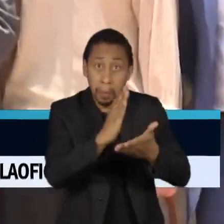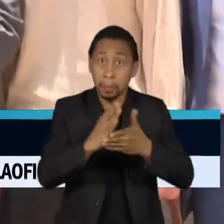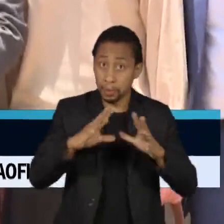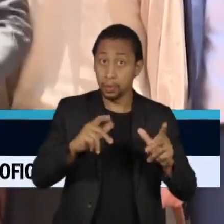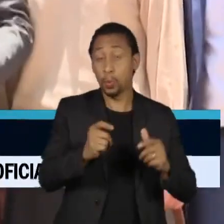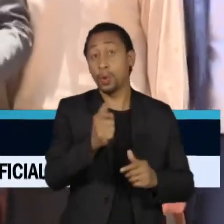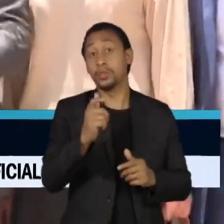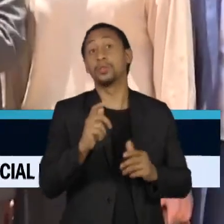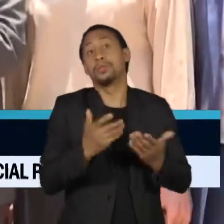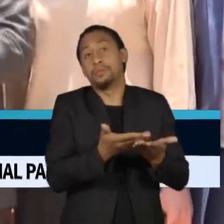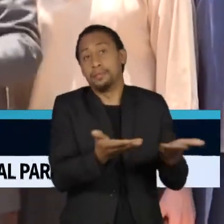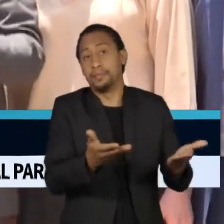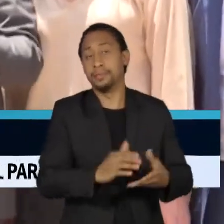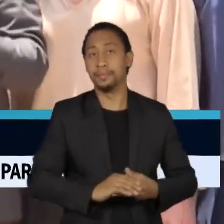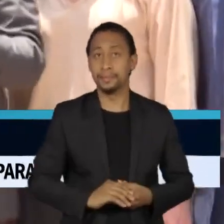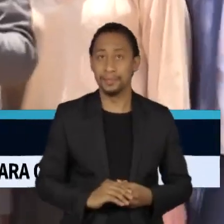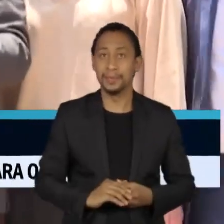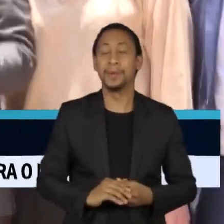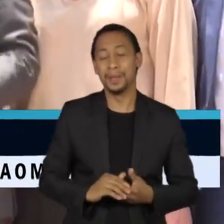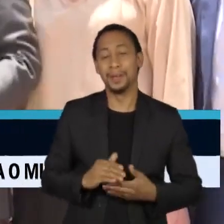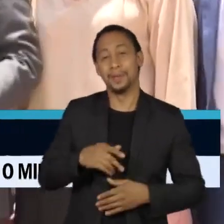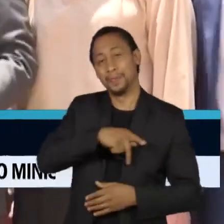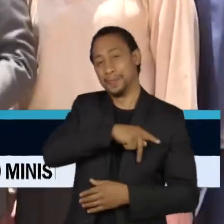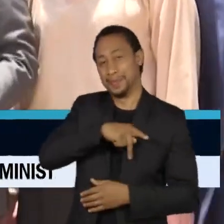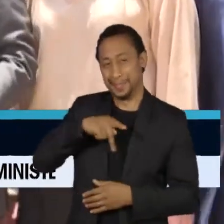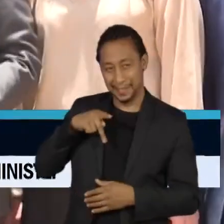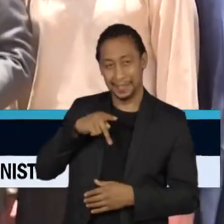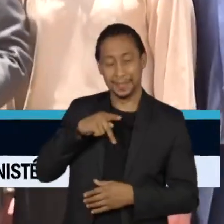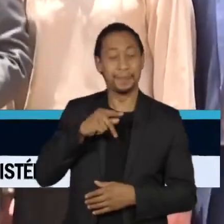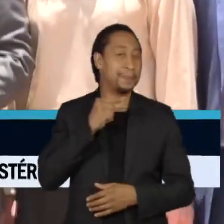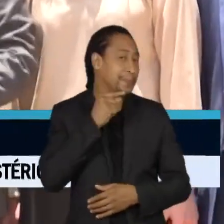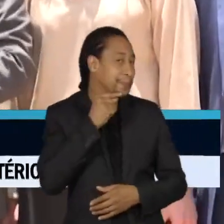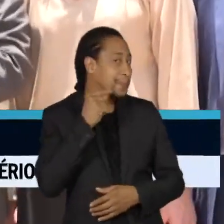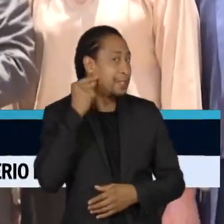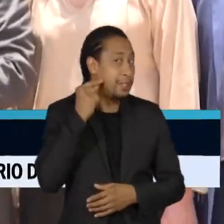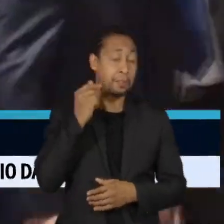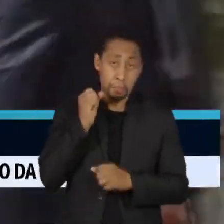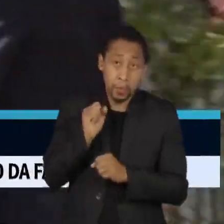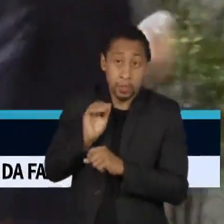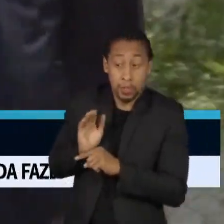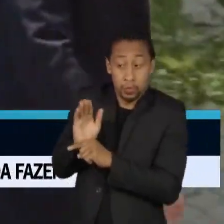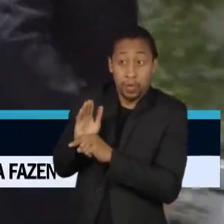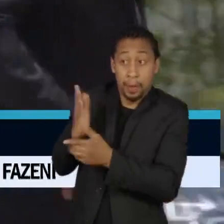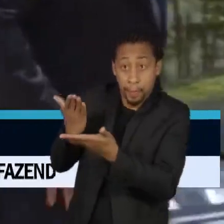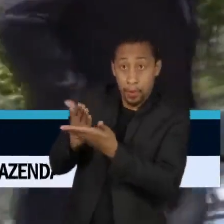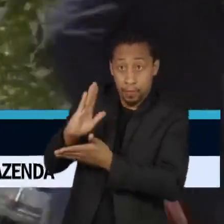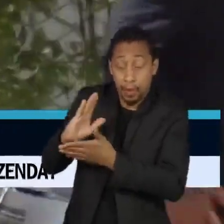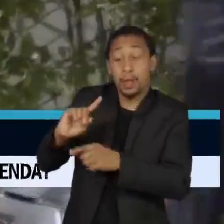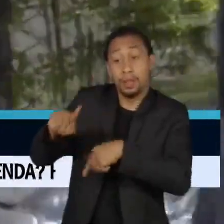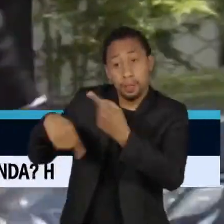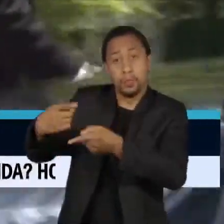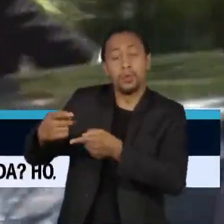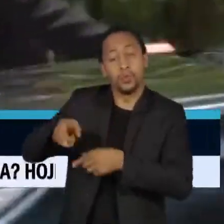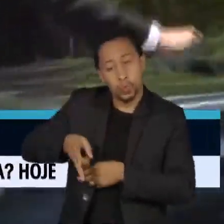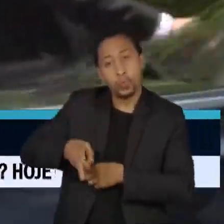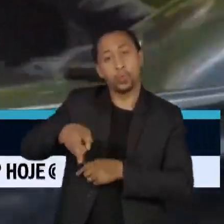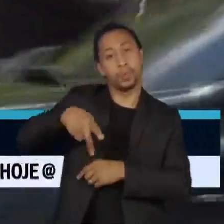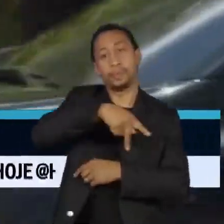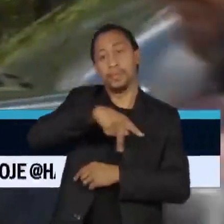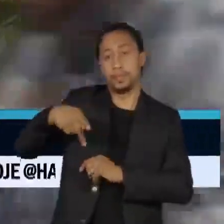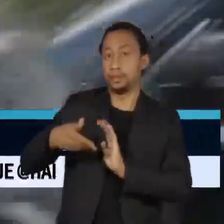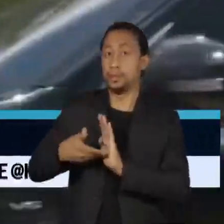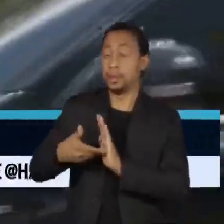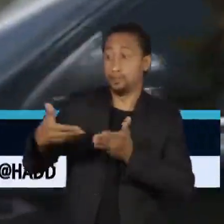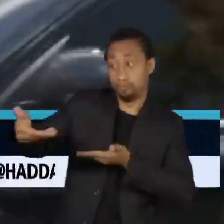previa que o presidente da casa, Arthur Lira, ajudasse a aprovar o texto em troca de apoio à sua reeleição. Além disso,